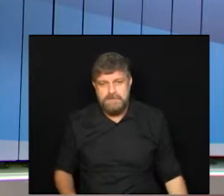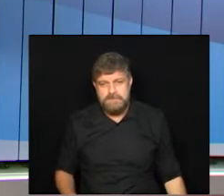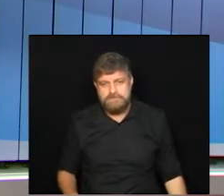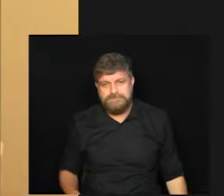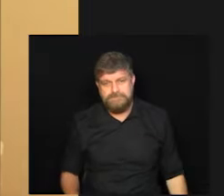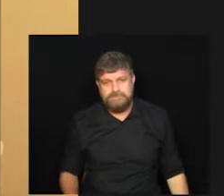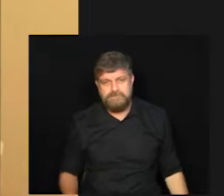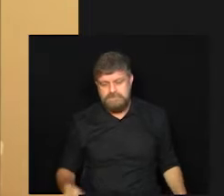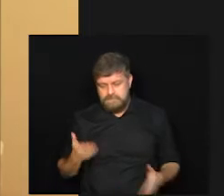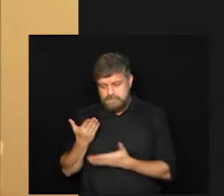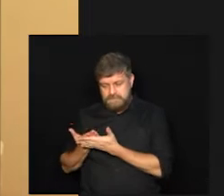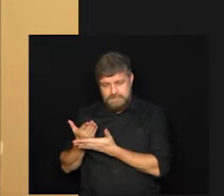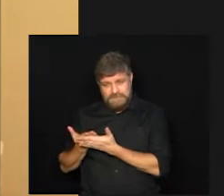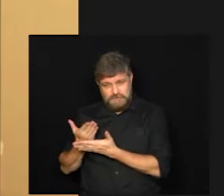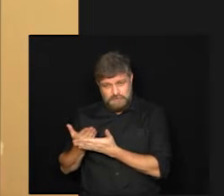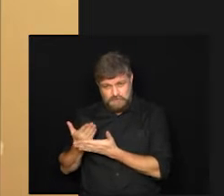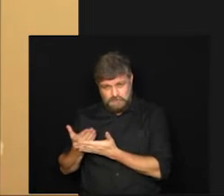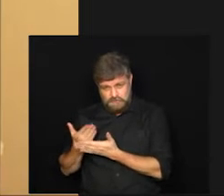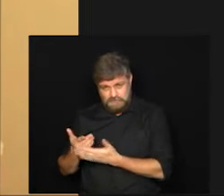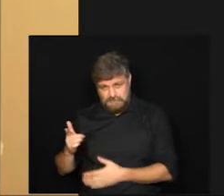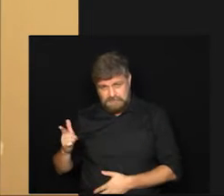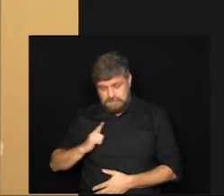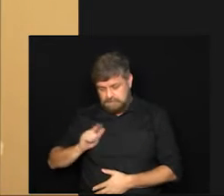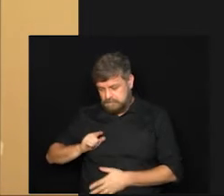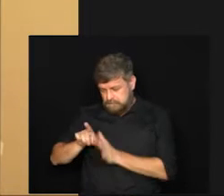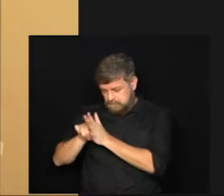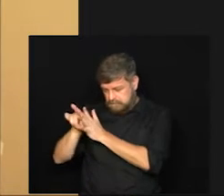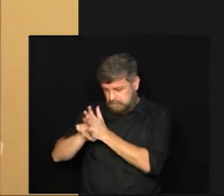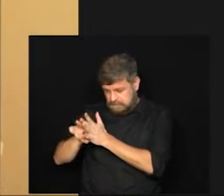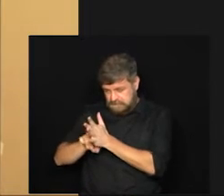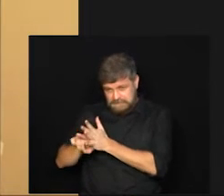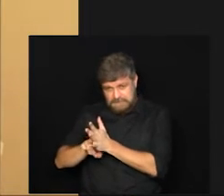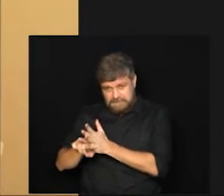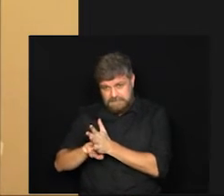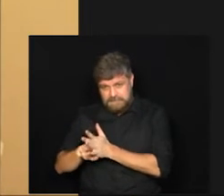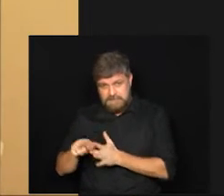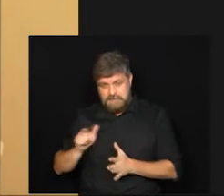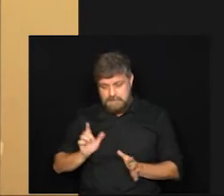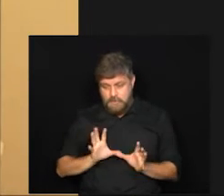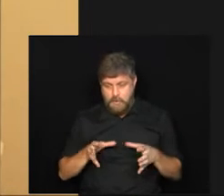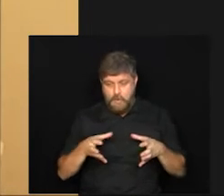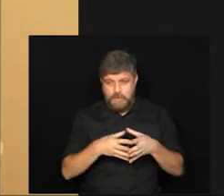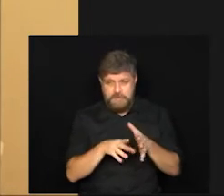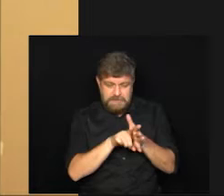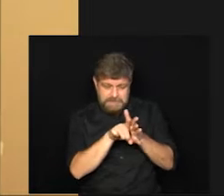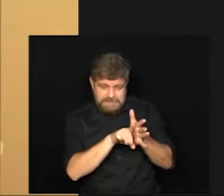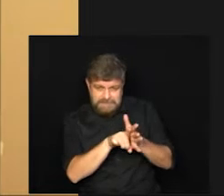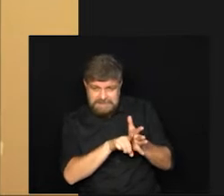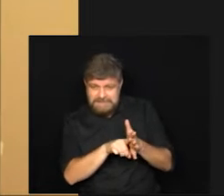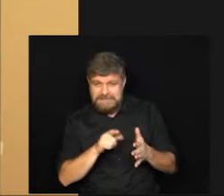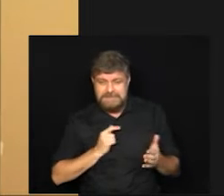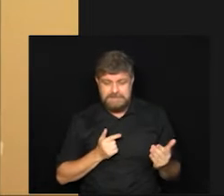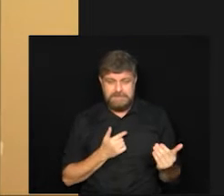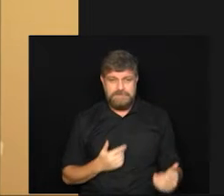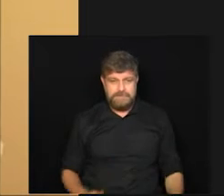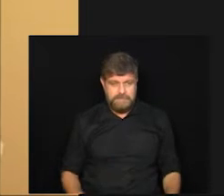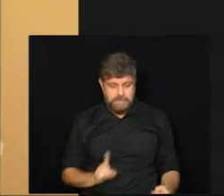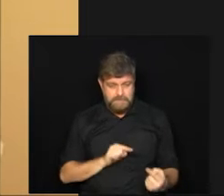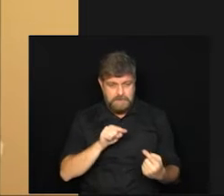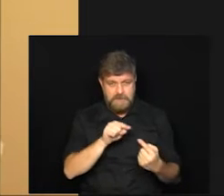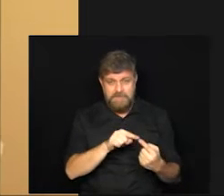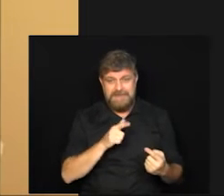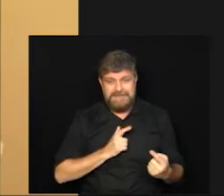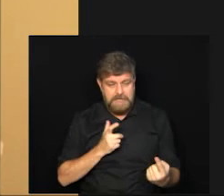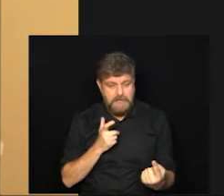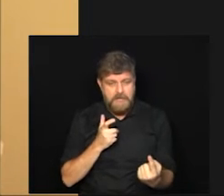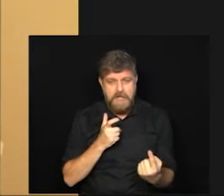os estudos eles foram desenhados em cima de uma linha né de acordo com também o desenvolvimento